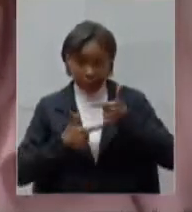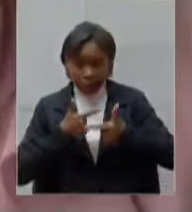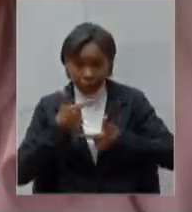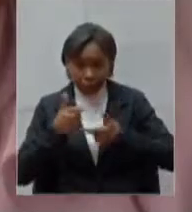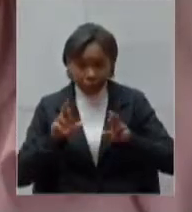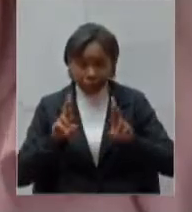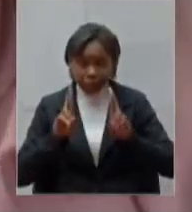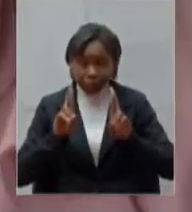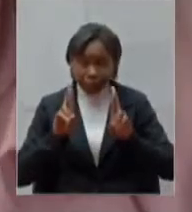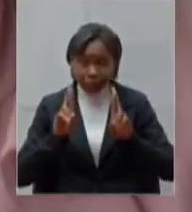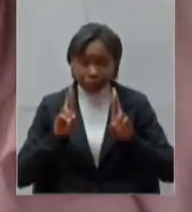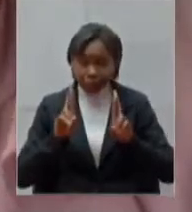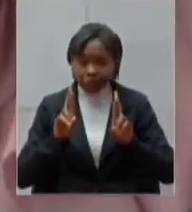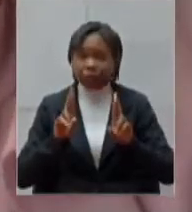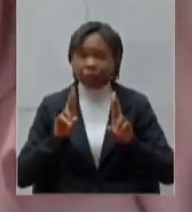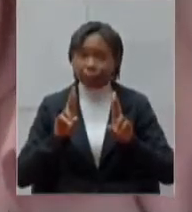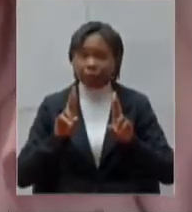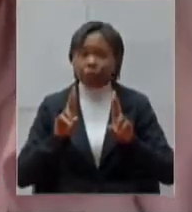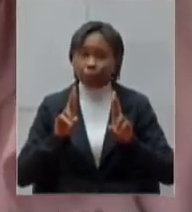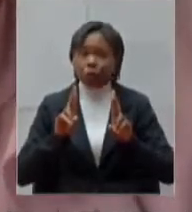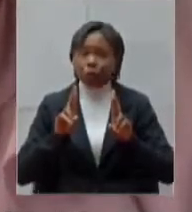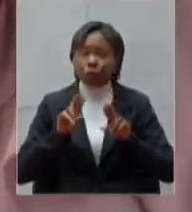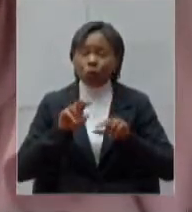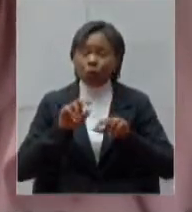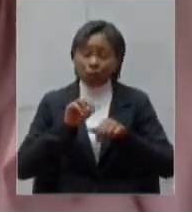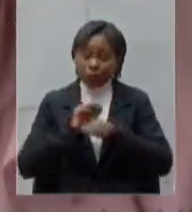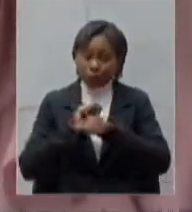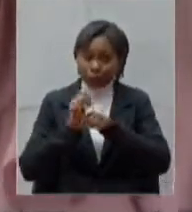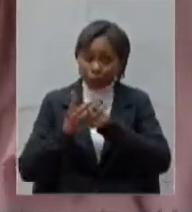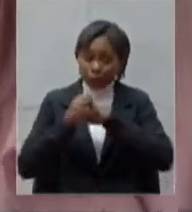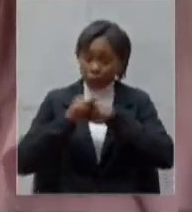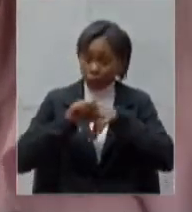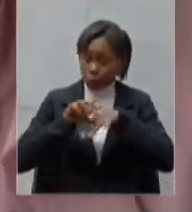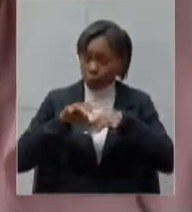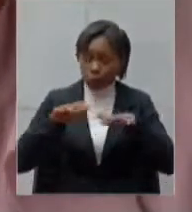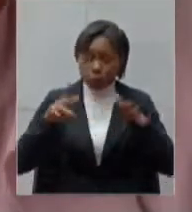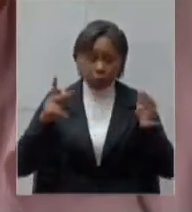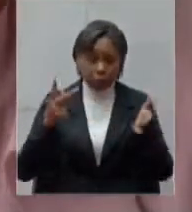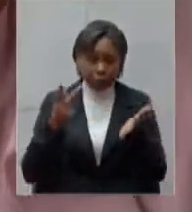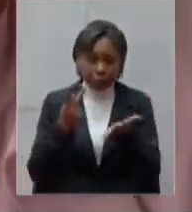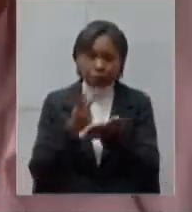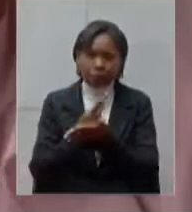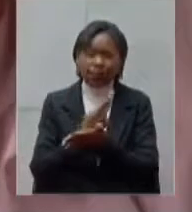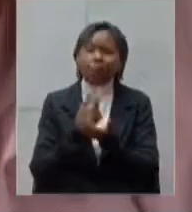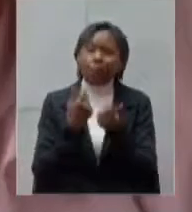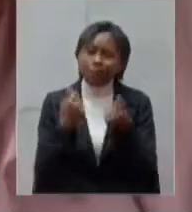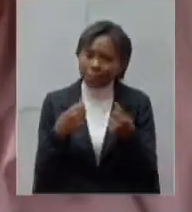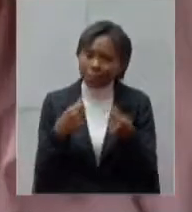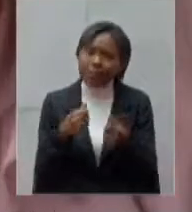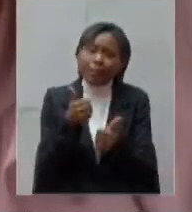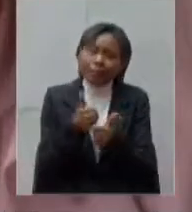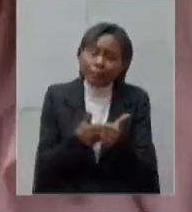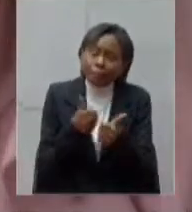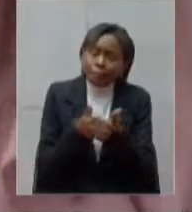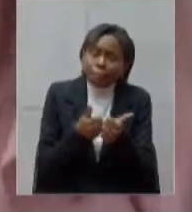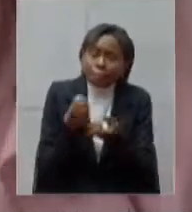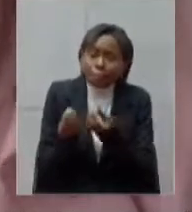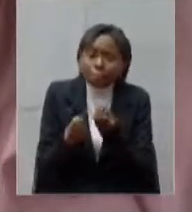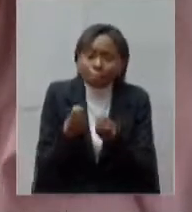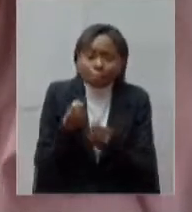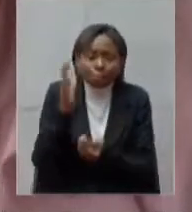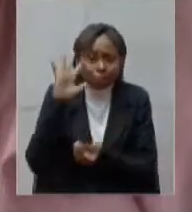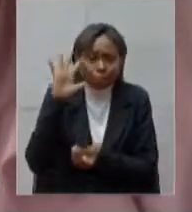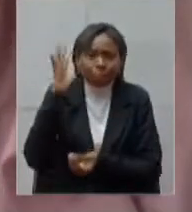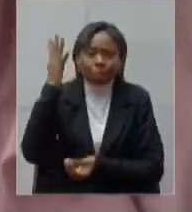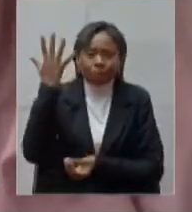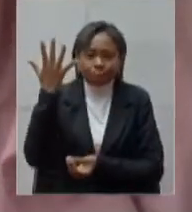grave que é a disseminação desse vírus e nós temos que buscar soluções concordo plenamente com